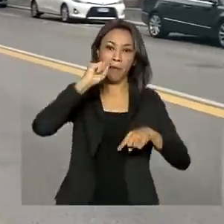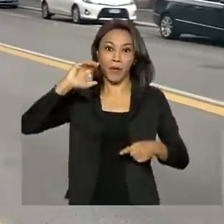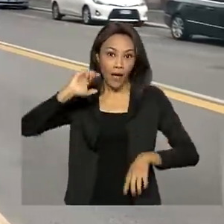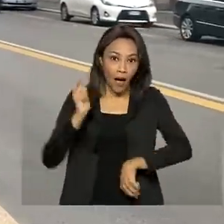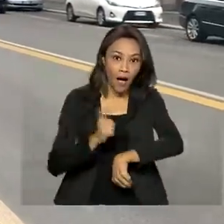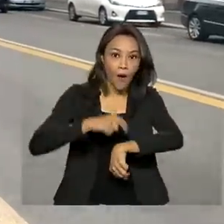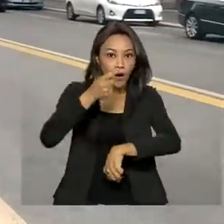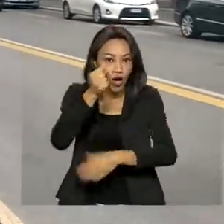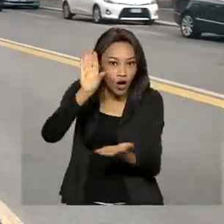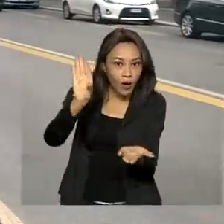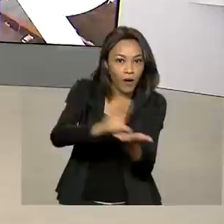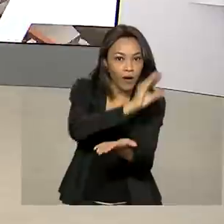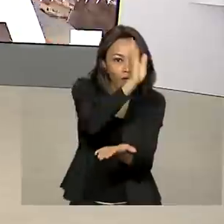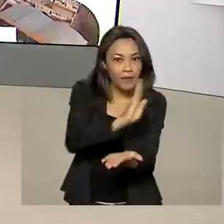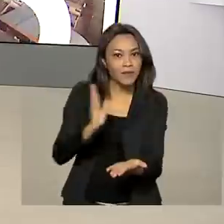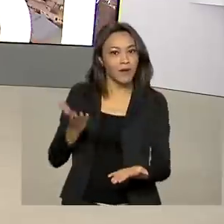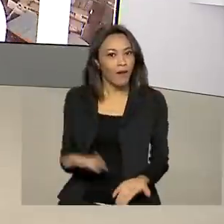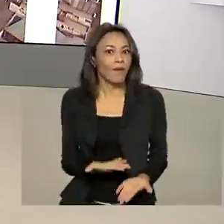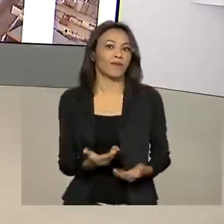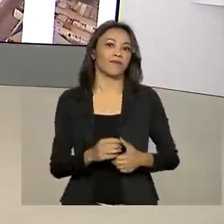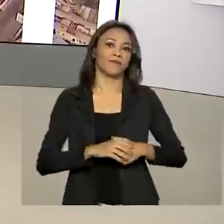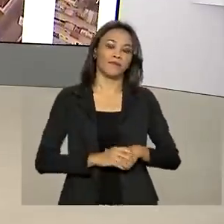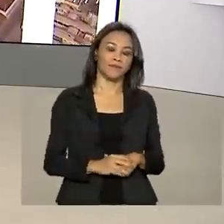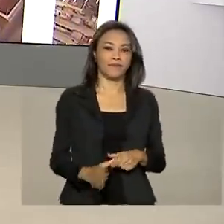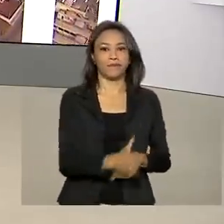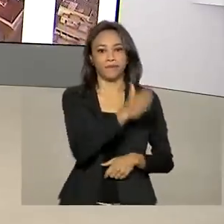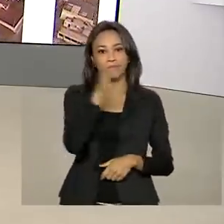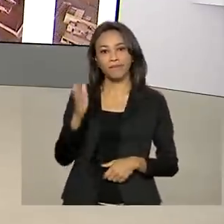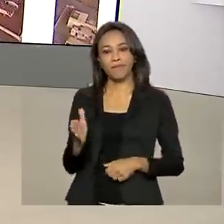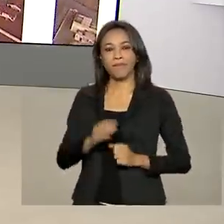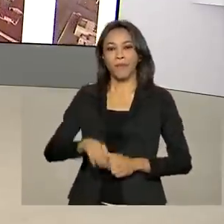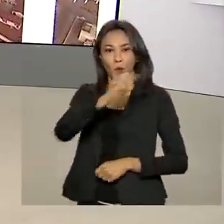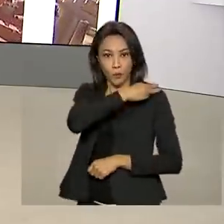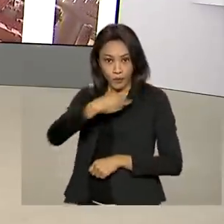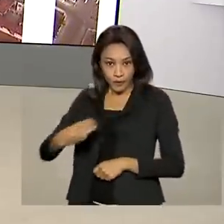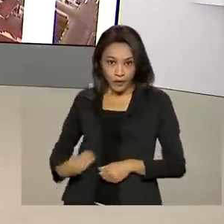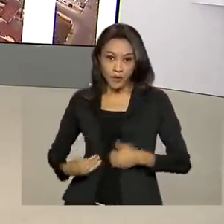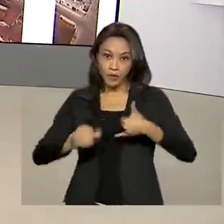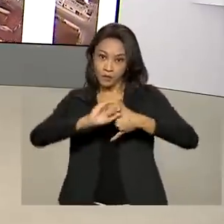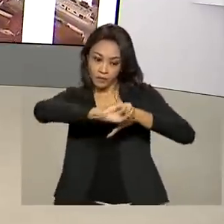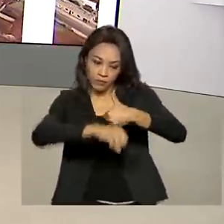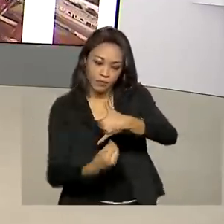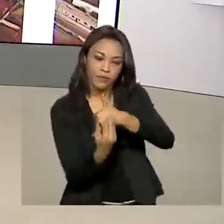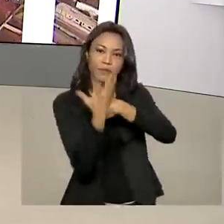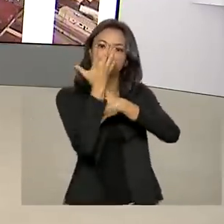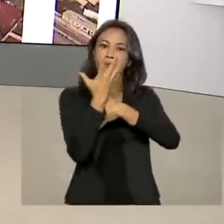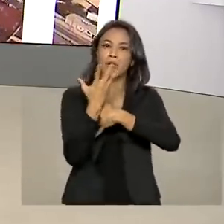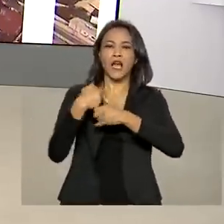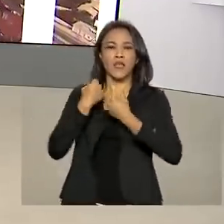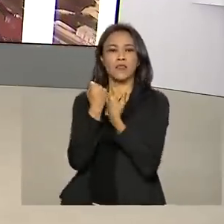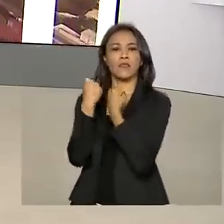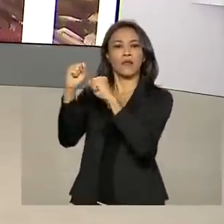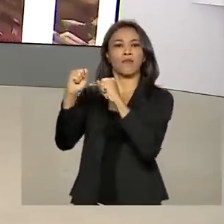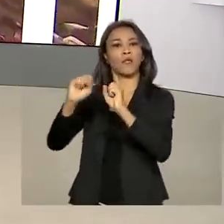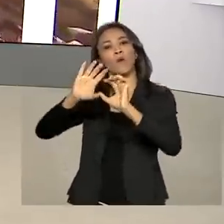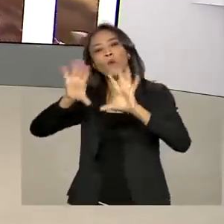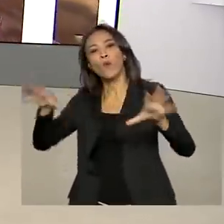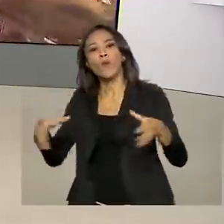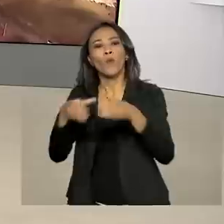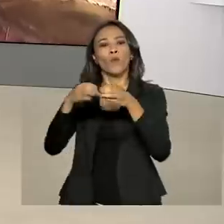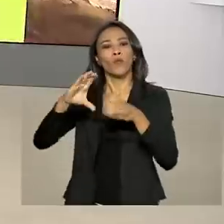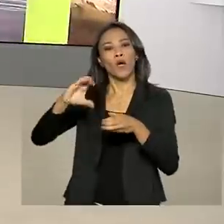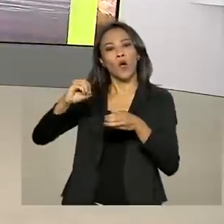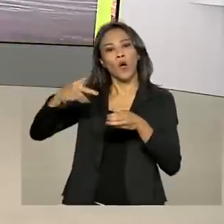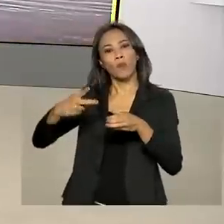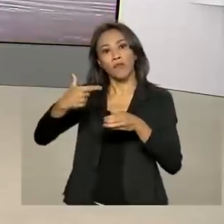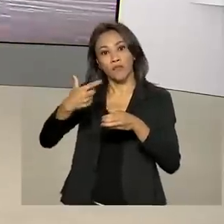investir no Brasil é agora. O ministro do Meio Ambiente, Joaquim Leite, defendeu na COP26, em Glasgow, na Escócia,